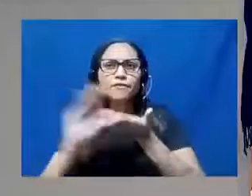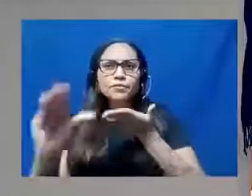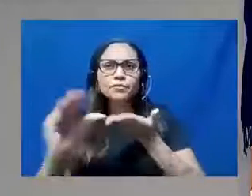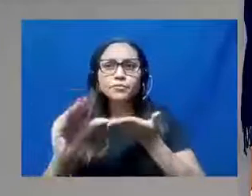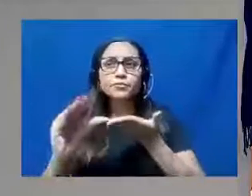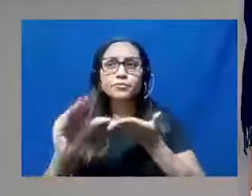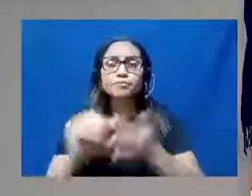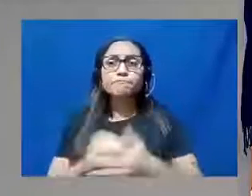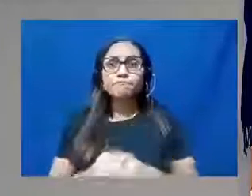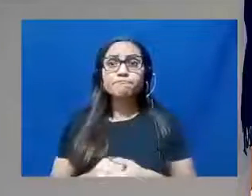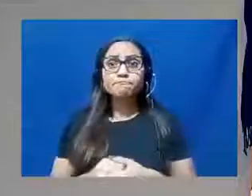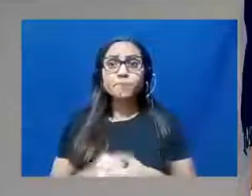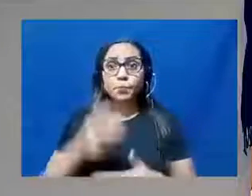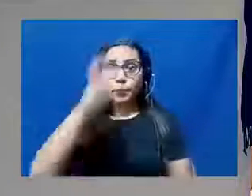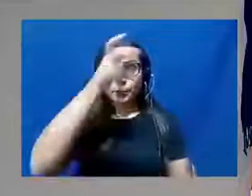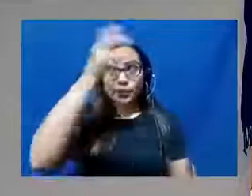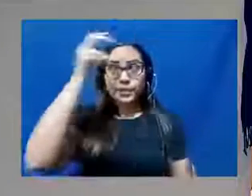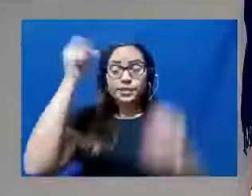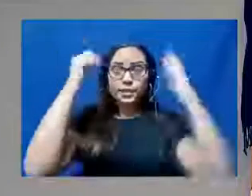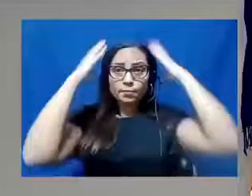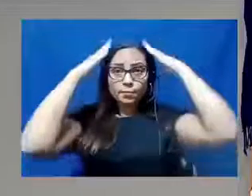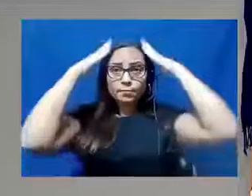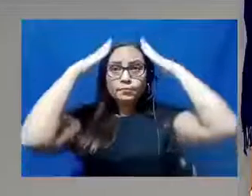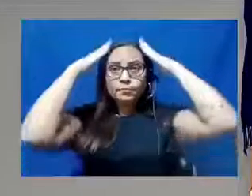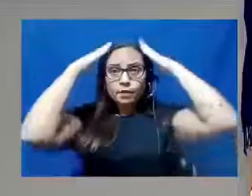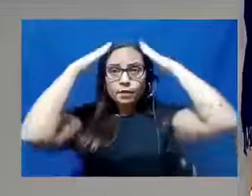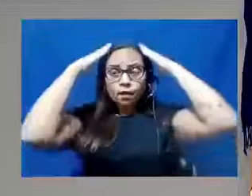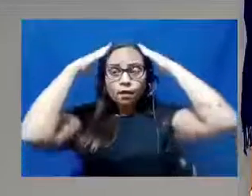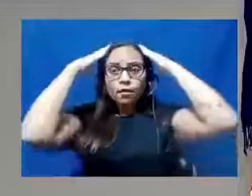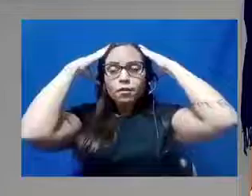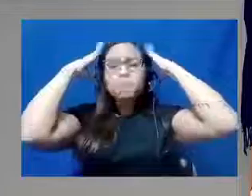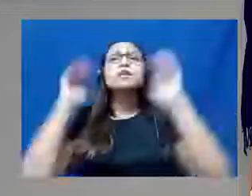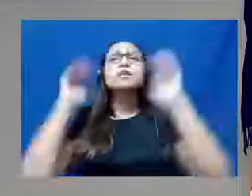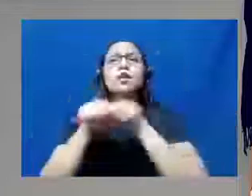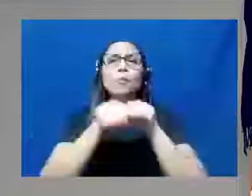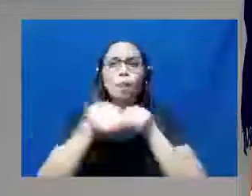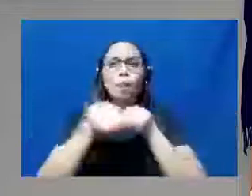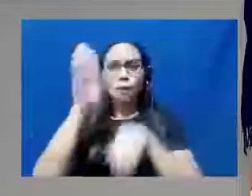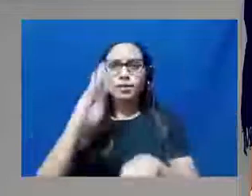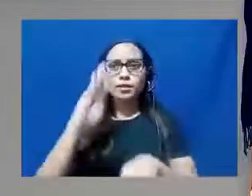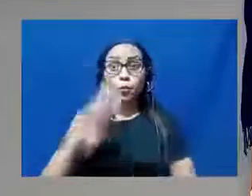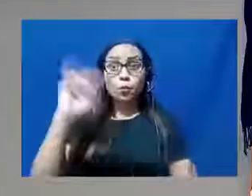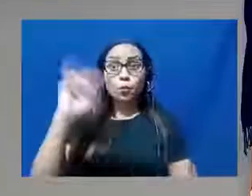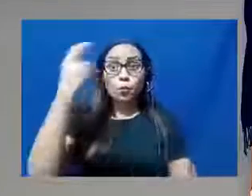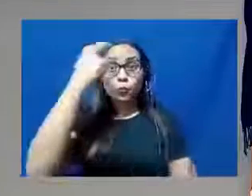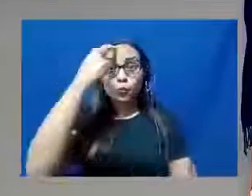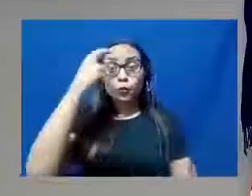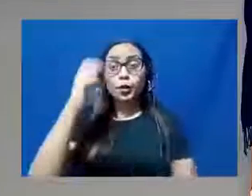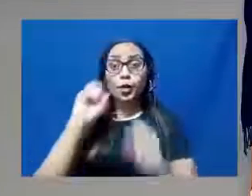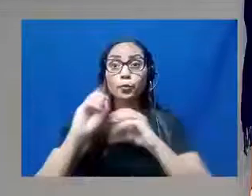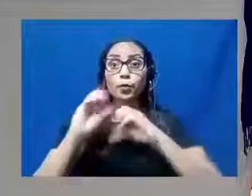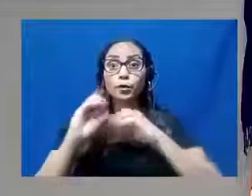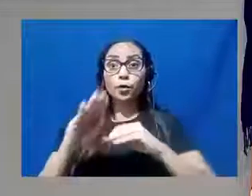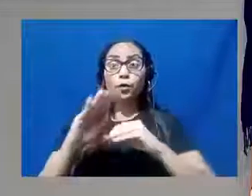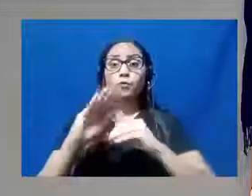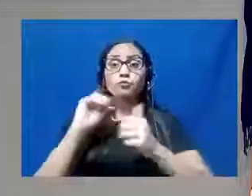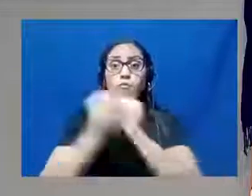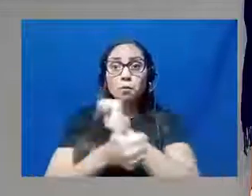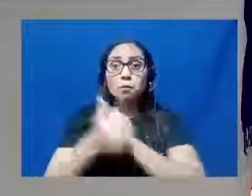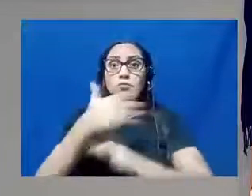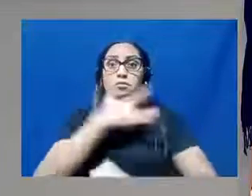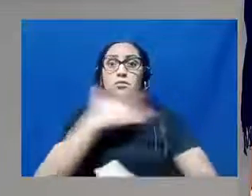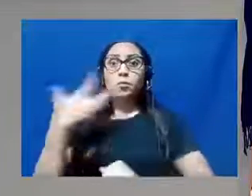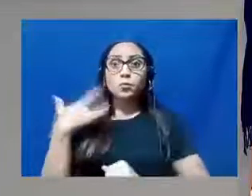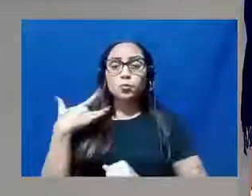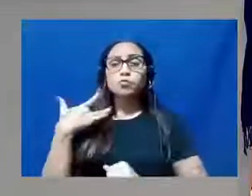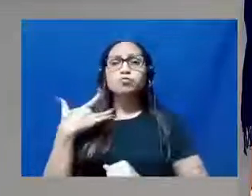Brasil, que não se faz educação, não se faz cultura, não se faz esporte, não se faz saúde, não se faz pavimentação, não se faz infraestrutura, se não tiver o recurso. E quem gera